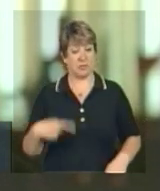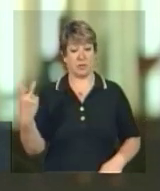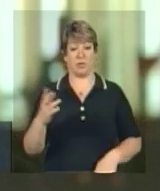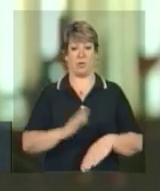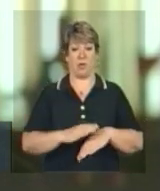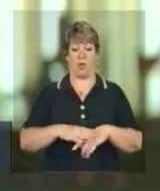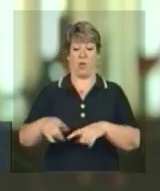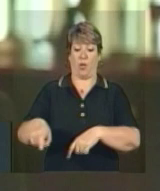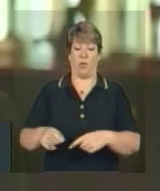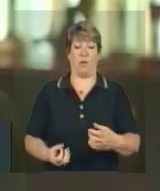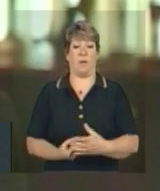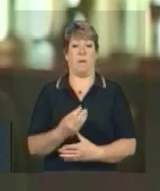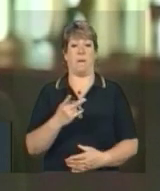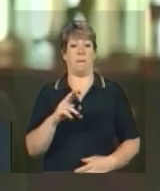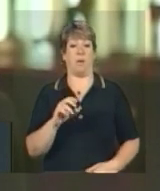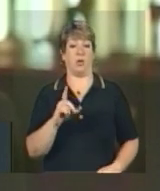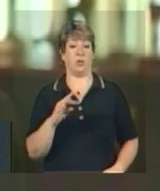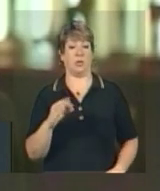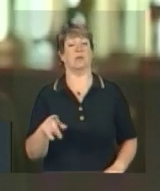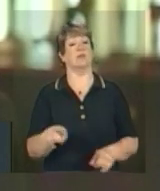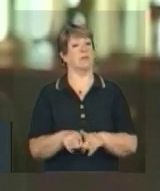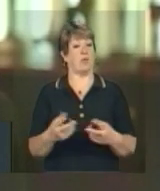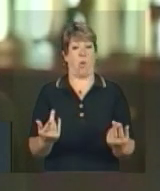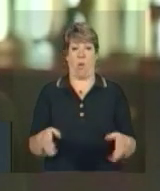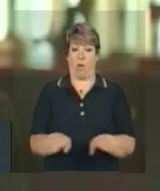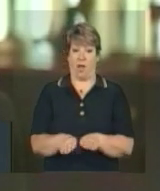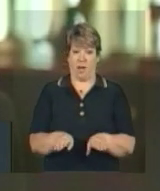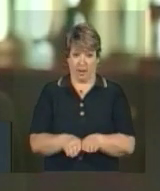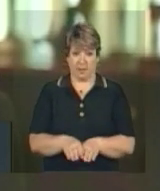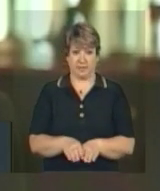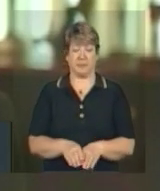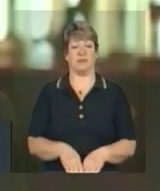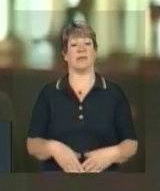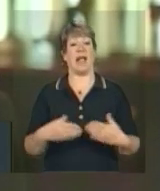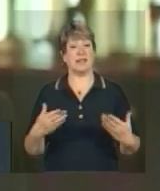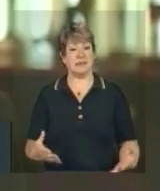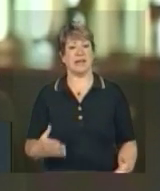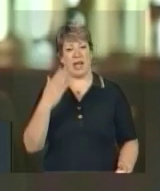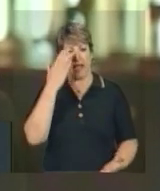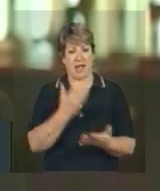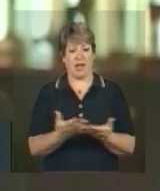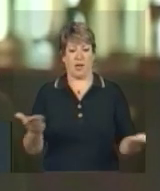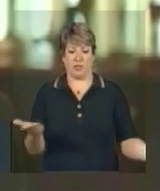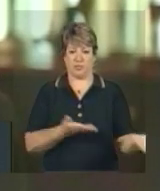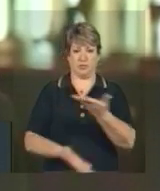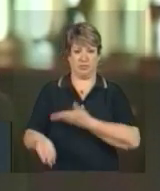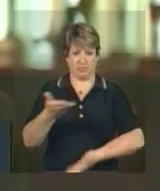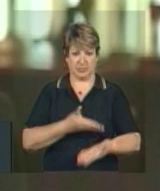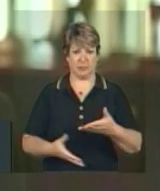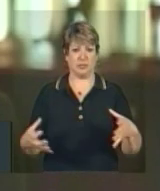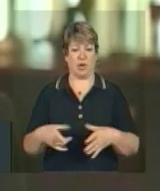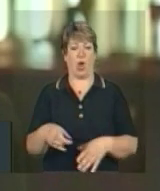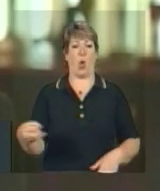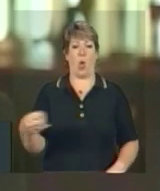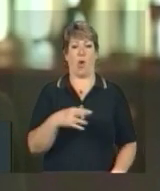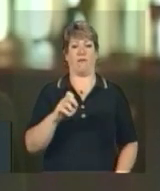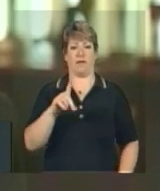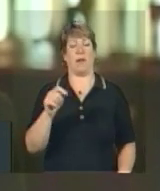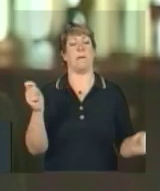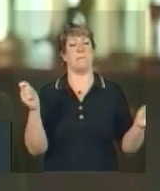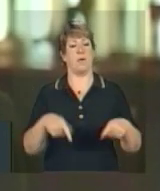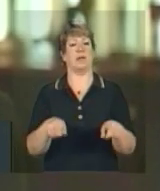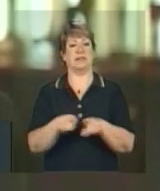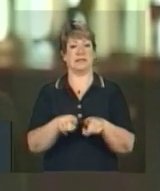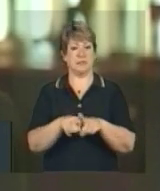e vice-versa. Assim, acreditamos que este envolvimento dessa nova rede também possa